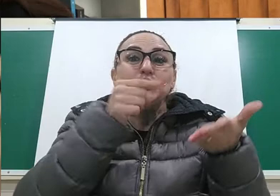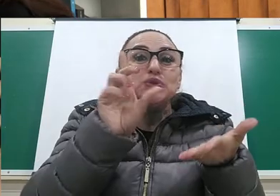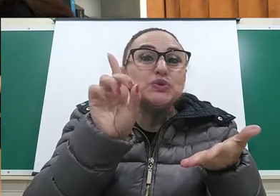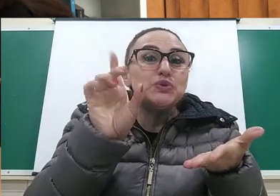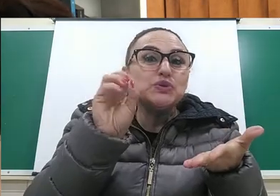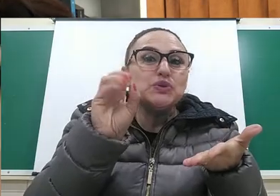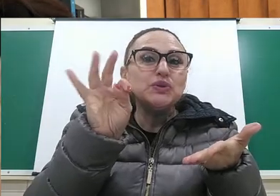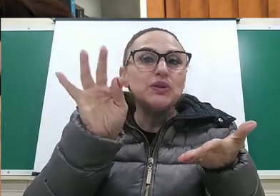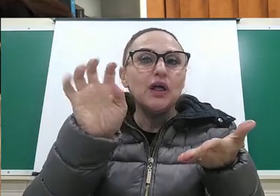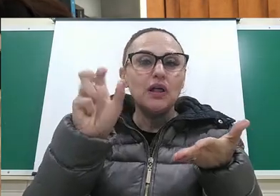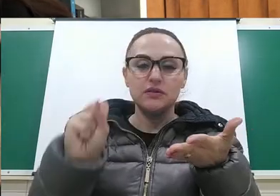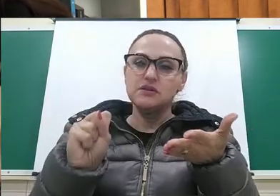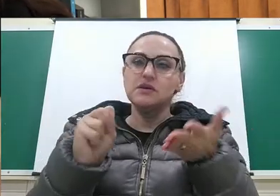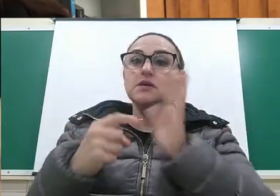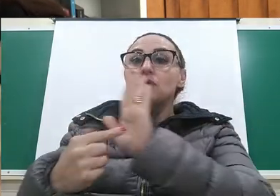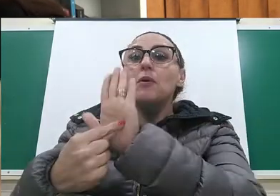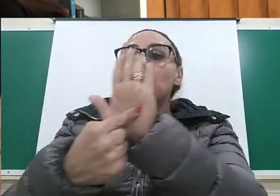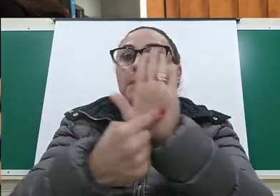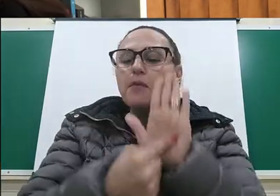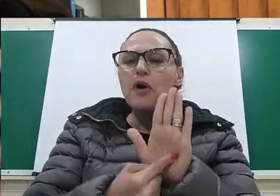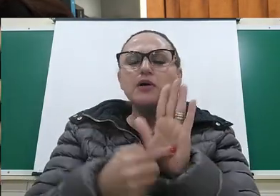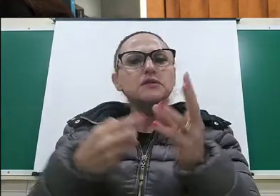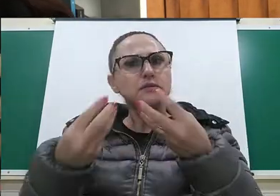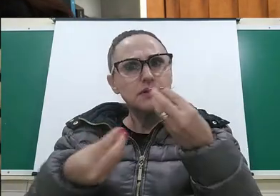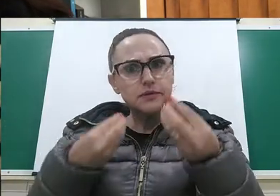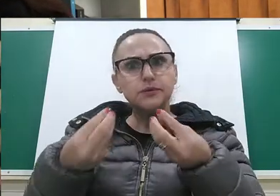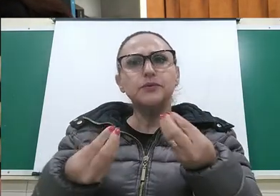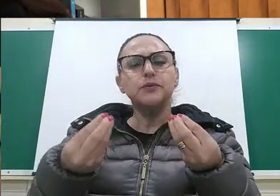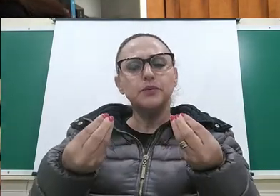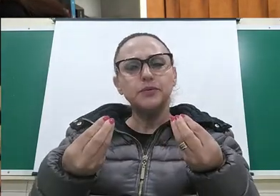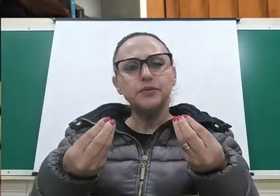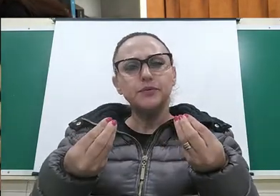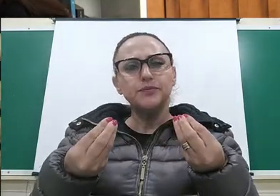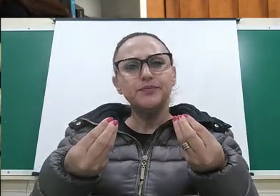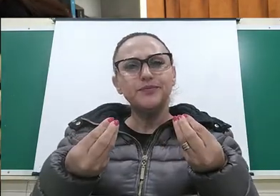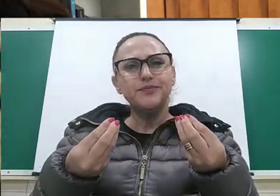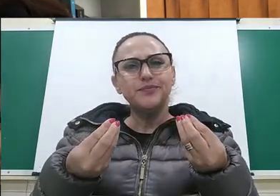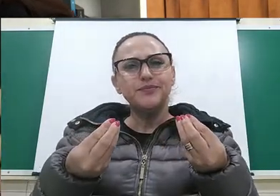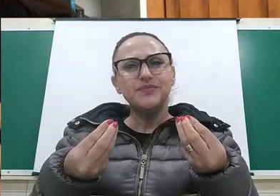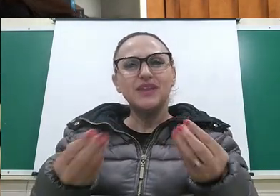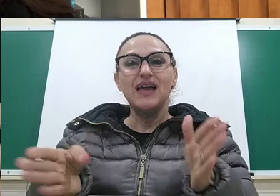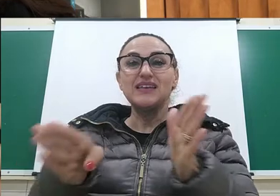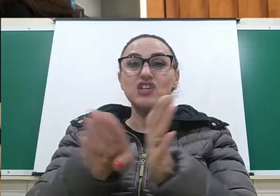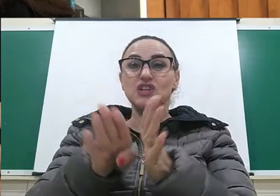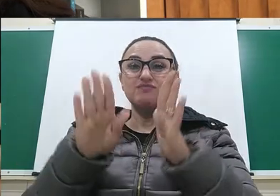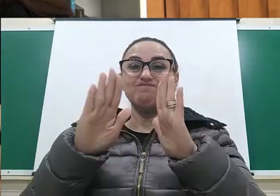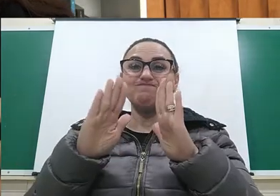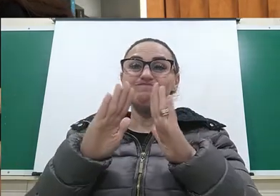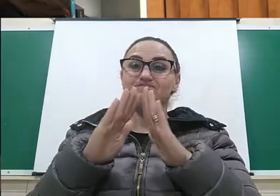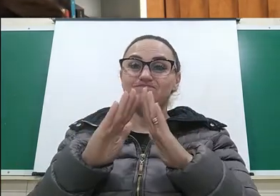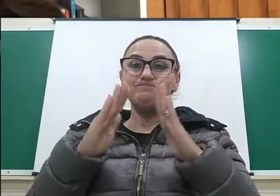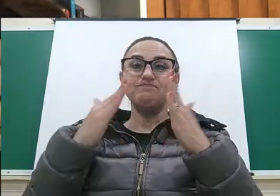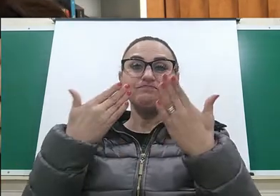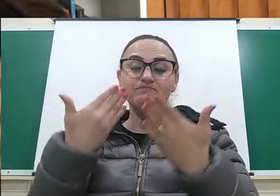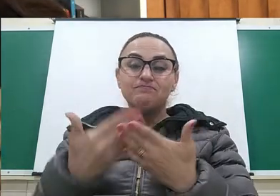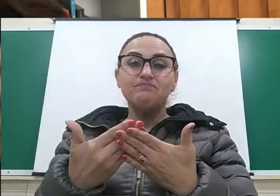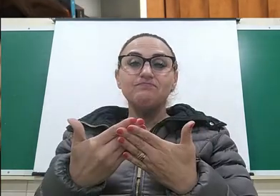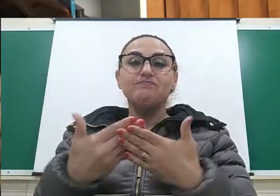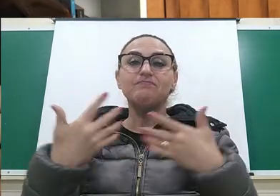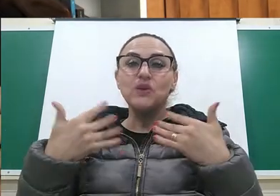Então, isso já mostra como essa chegada à escola, ela